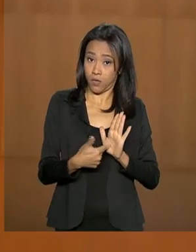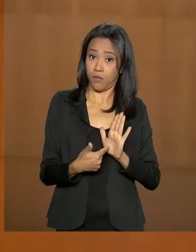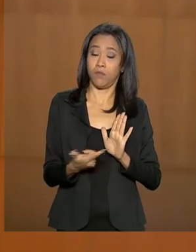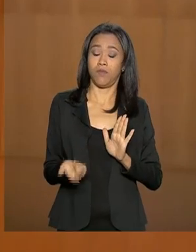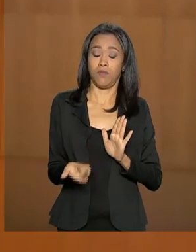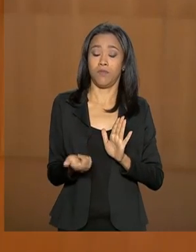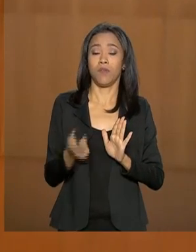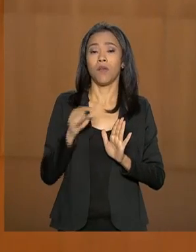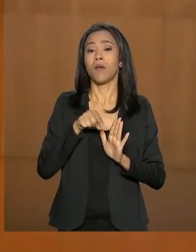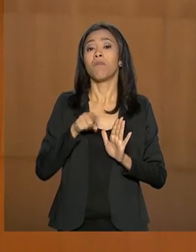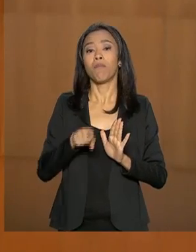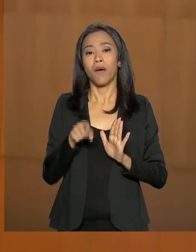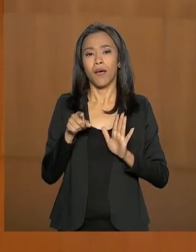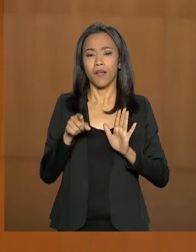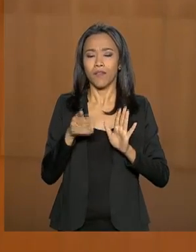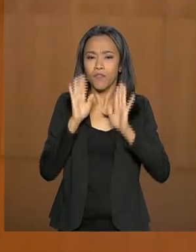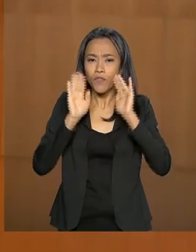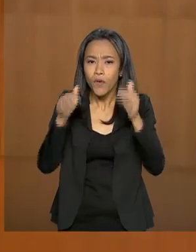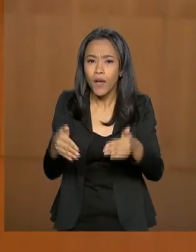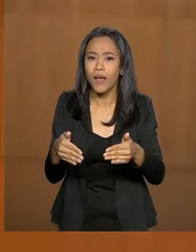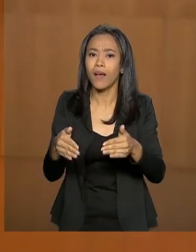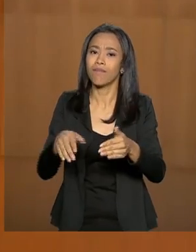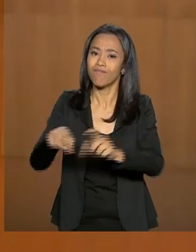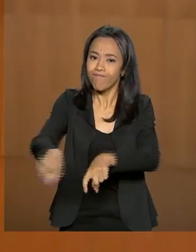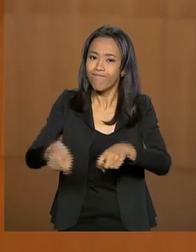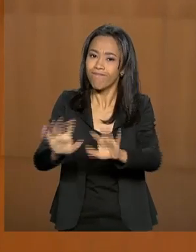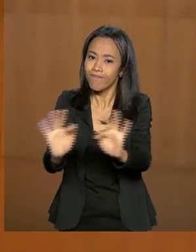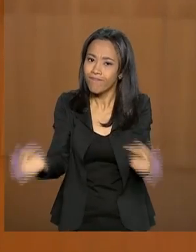Rurais para o pequeno produtor.